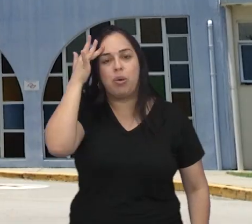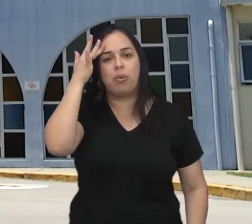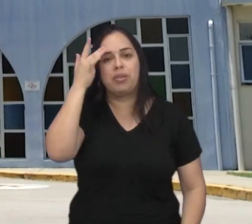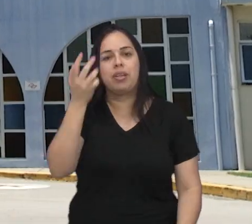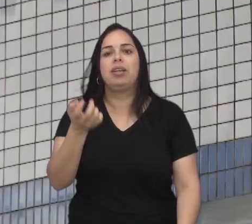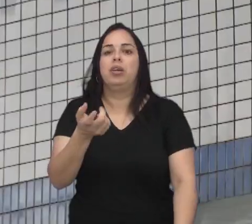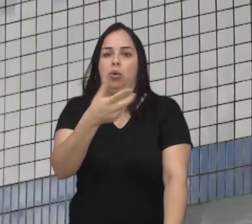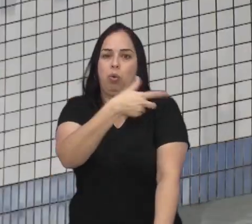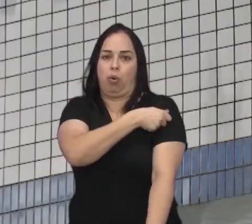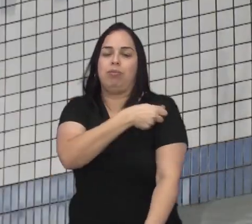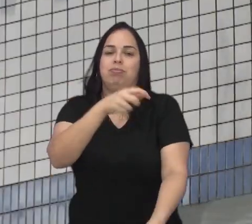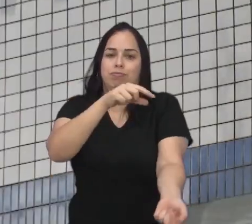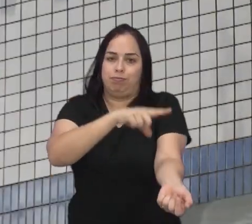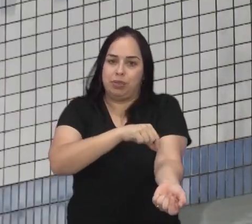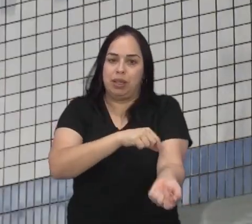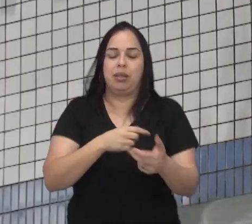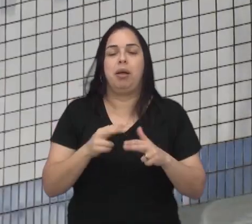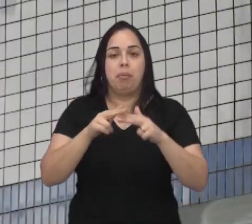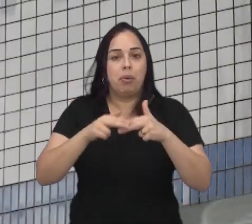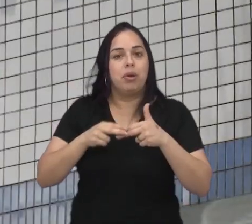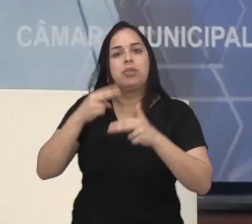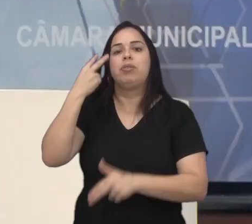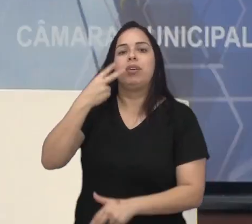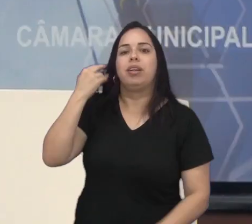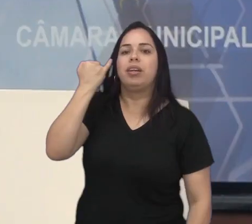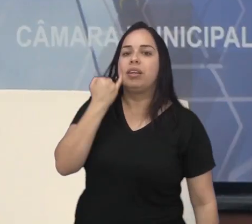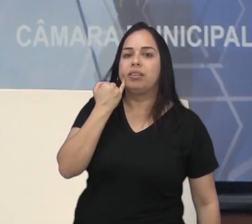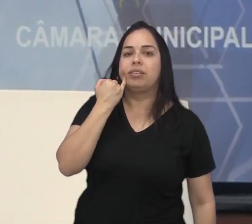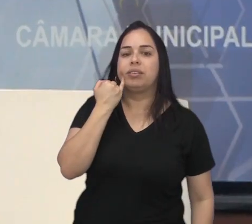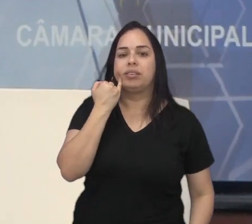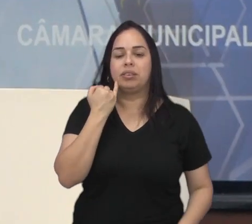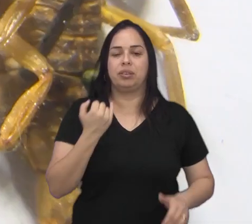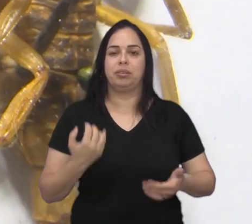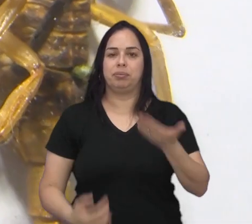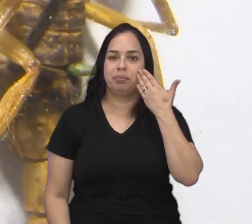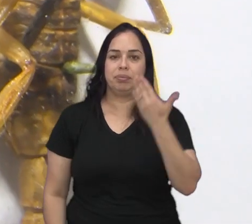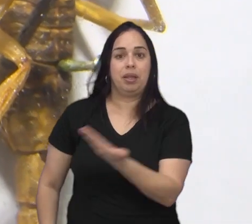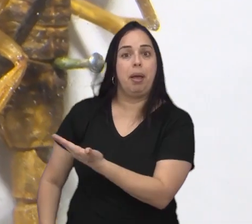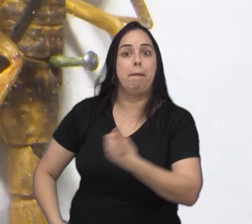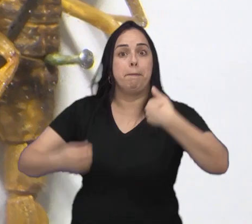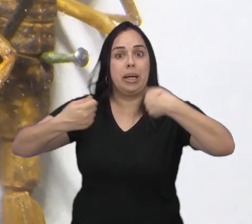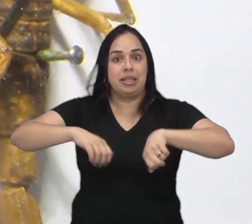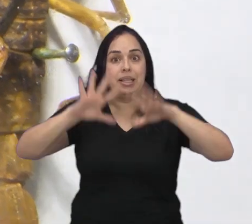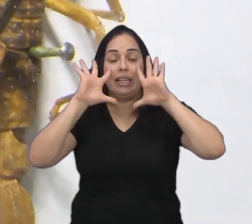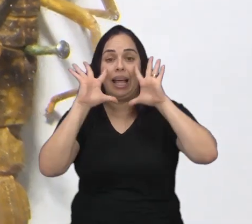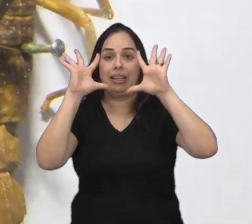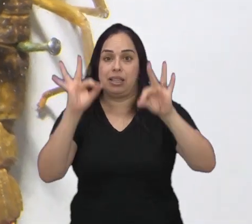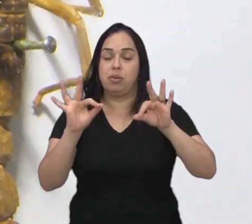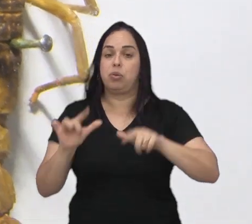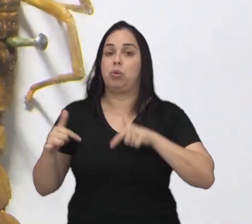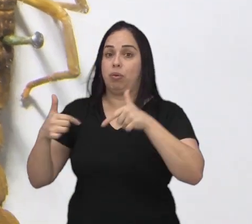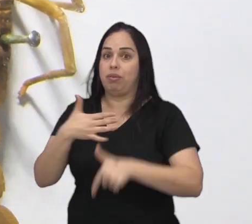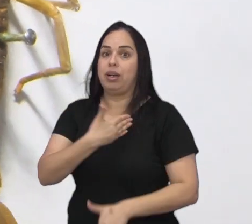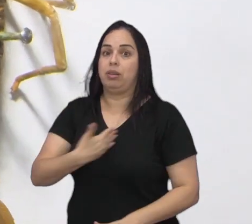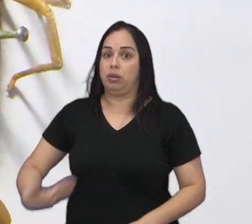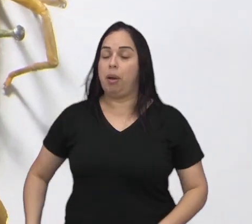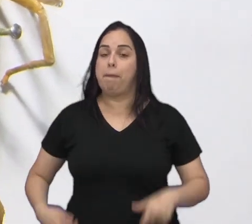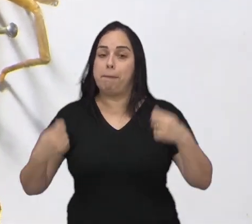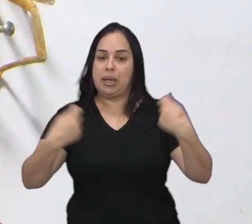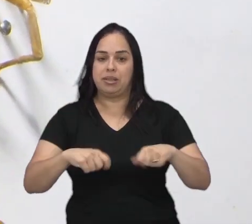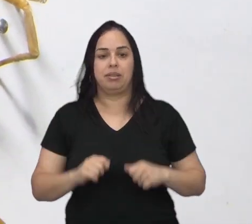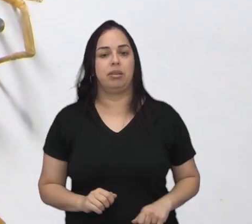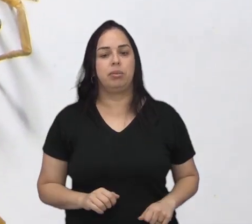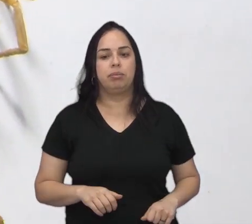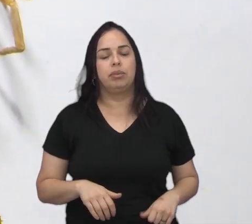soro antiveneno. Pauta debatida na Câmara Municipal. Para o vereador Zé Luiz, a situação dos animais peçonhentos exige atenção